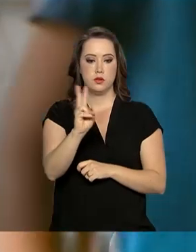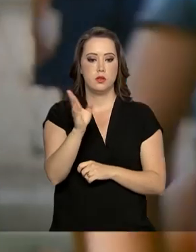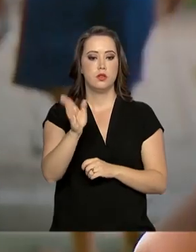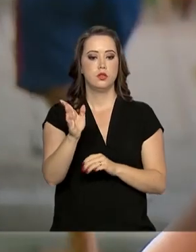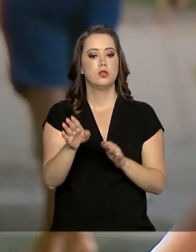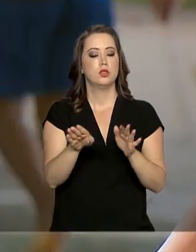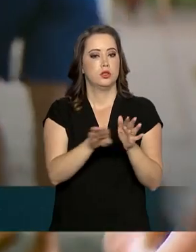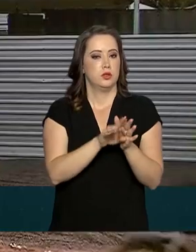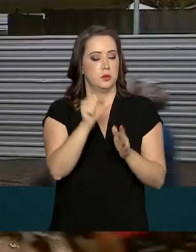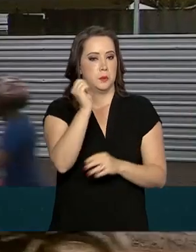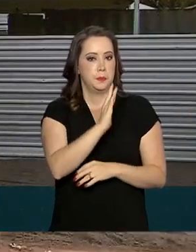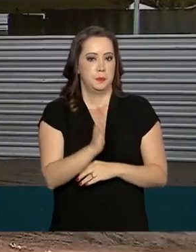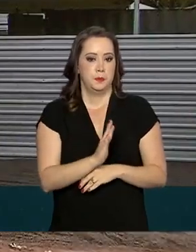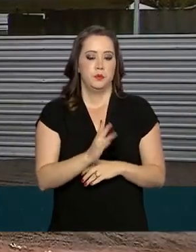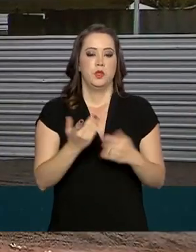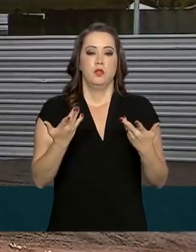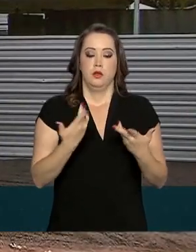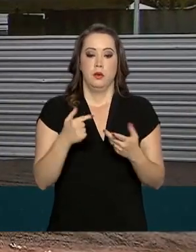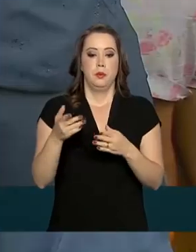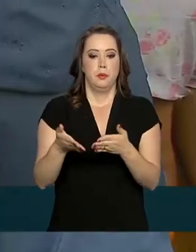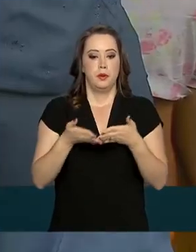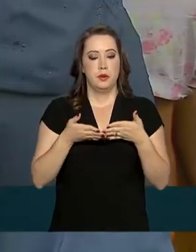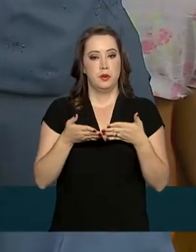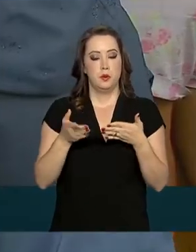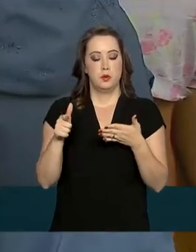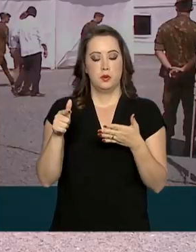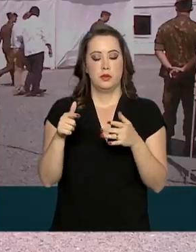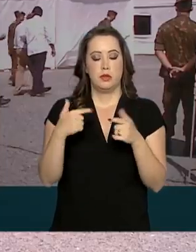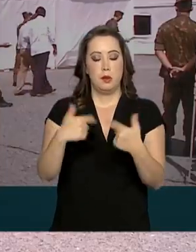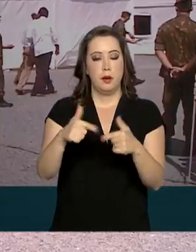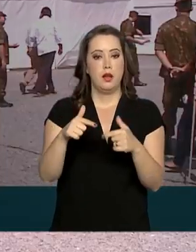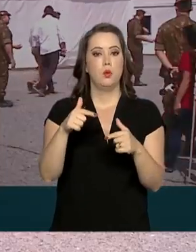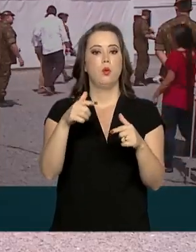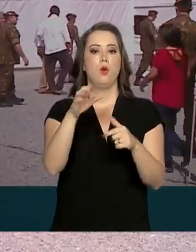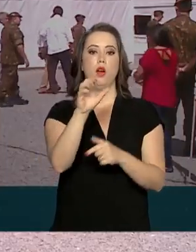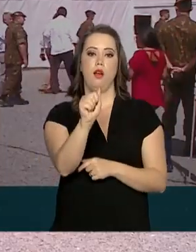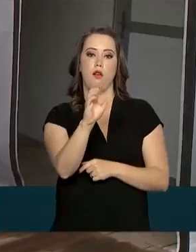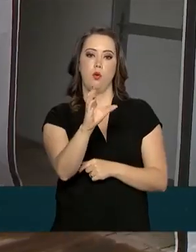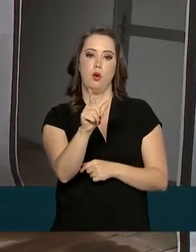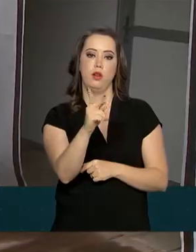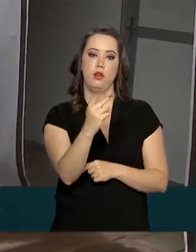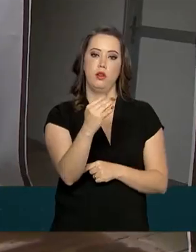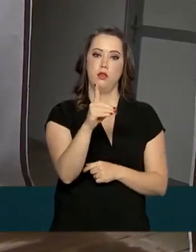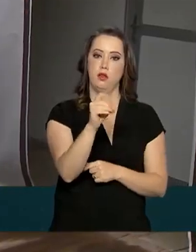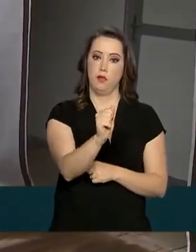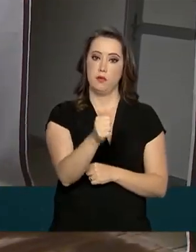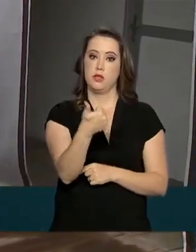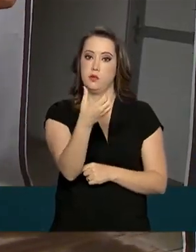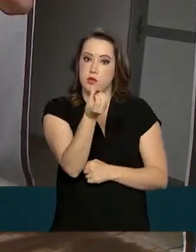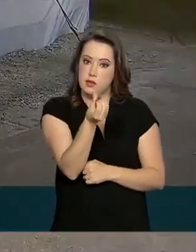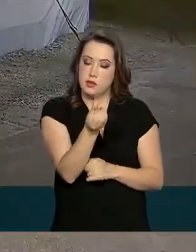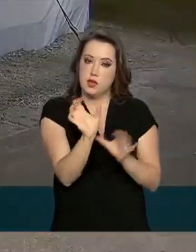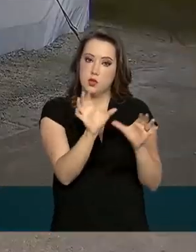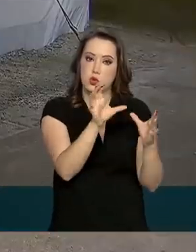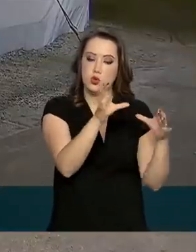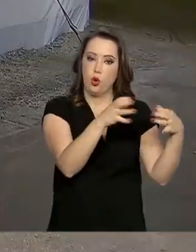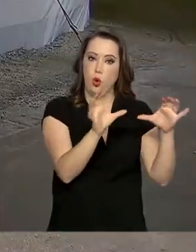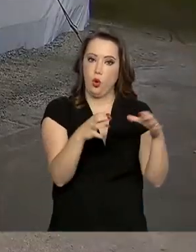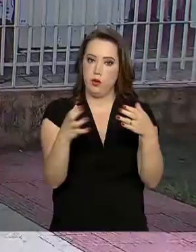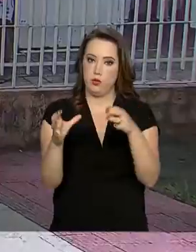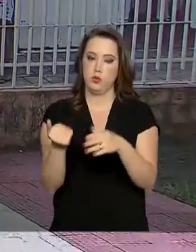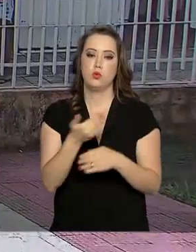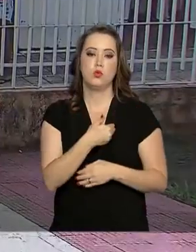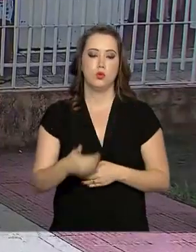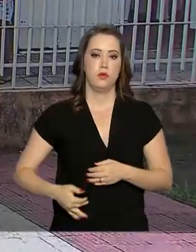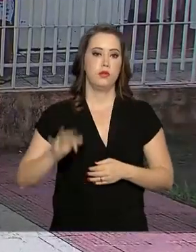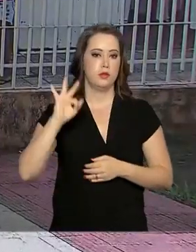ocorreu com apoio da Operação Acolhida. O trabalho reúne esforços de 16 órgãos do governo federal, agências da